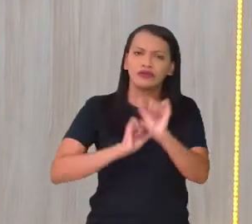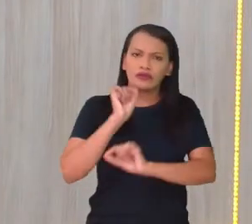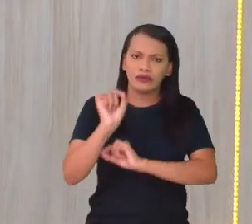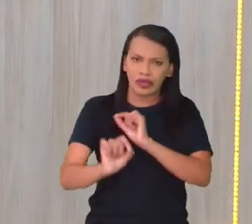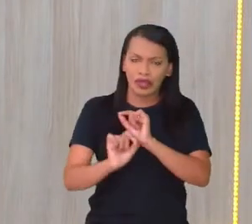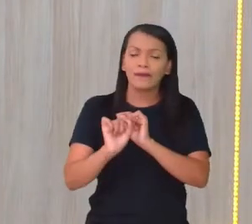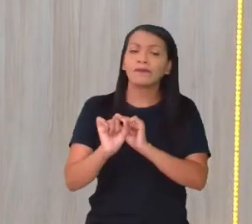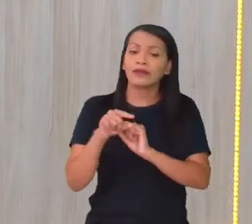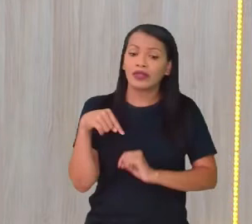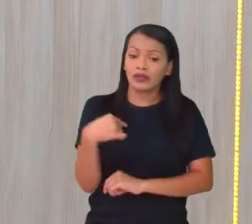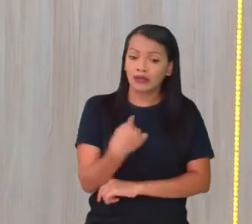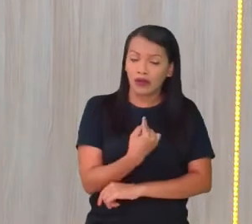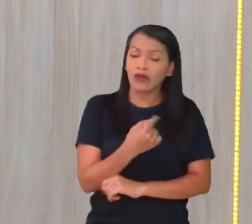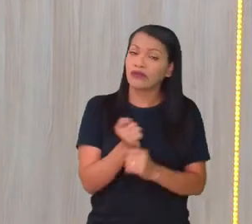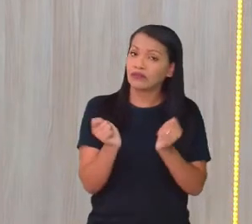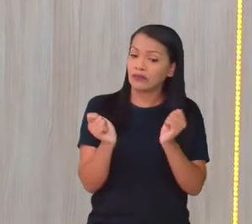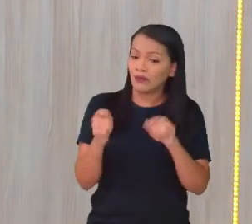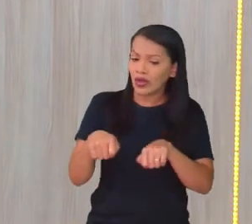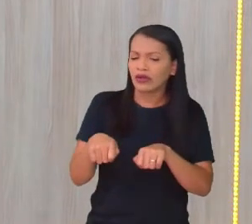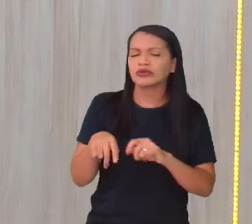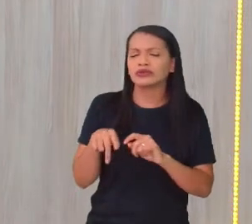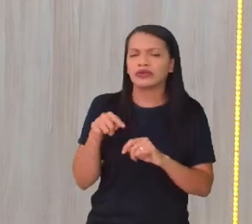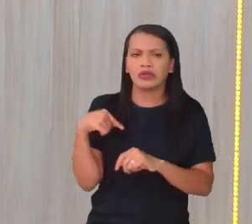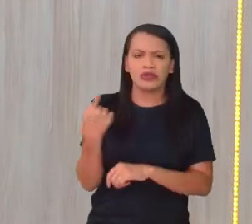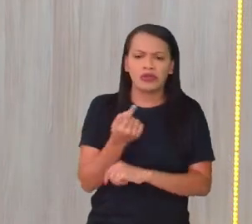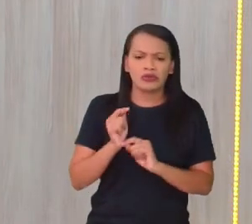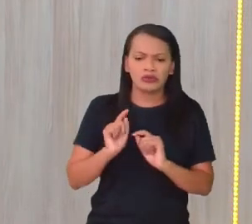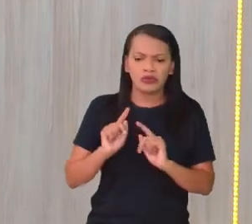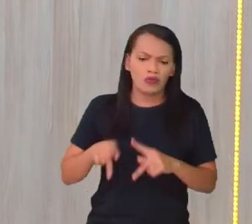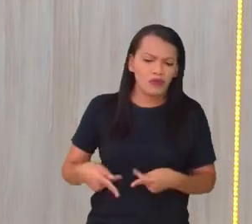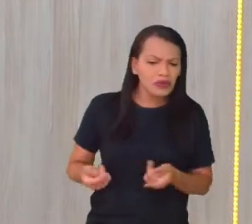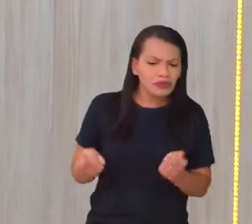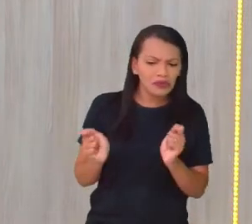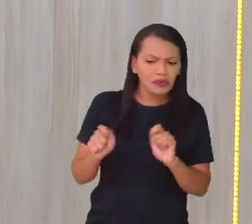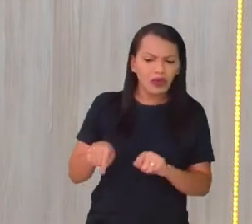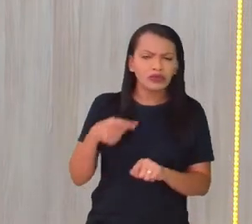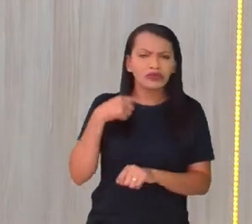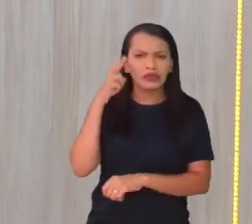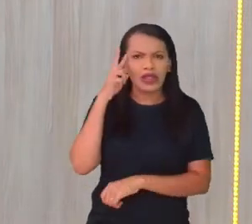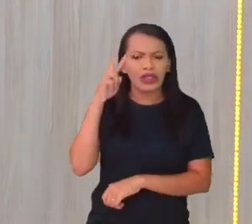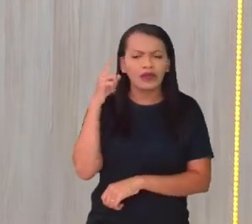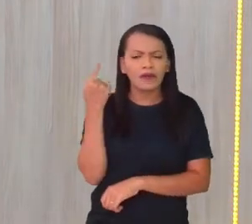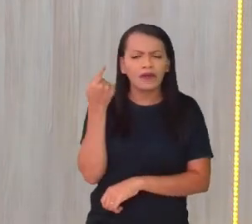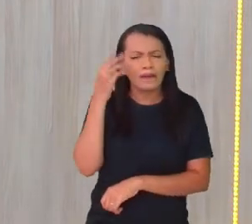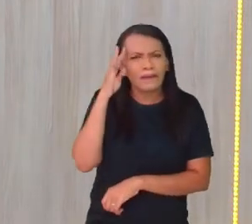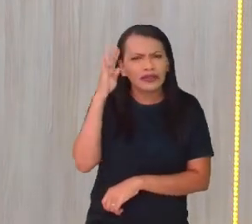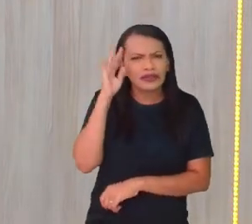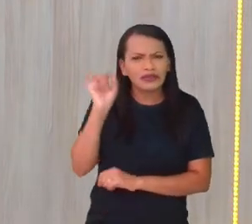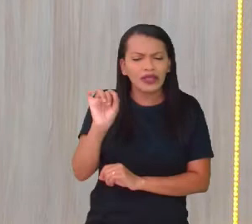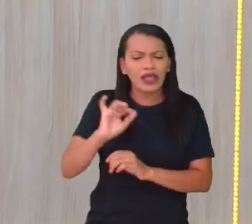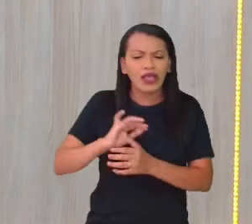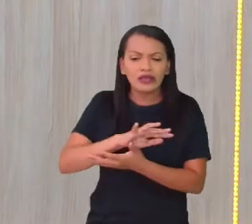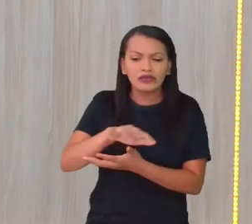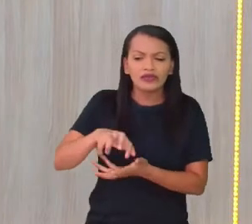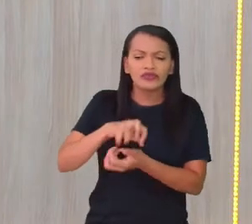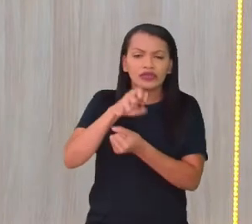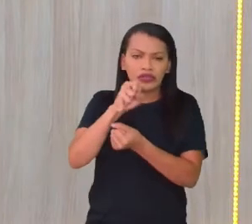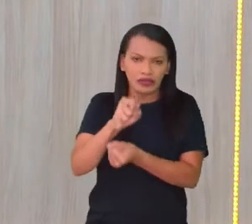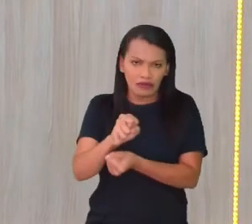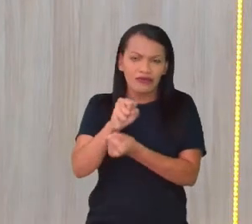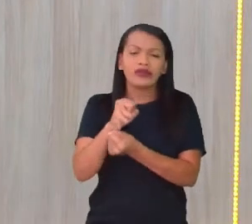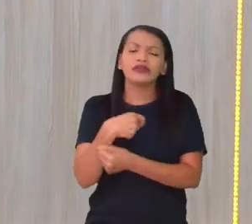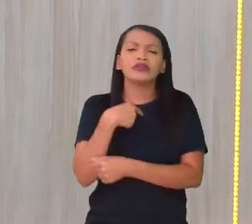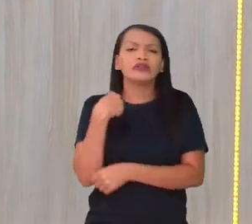ação humana que nos remete a um princípio sustentável de a gente